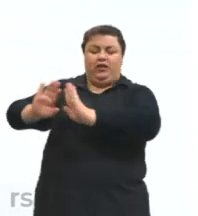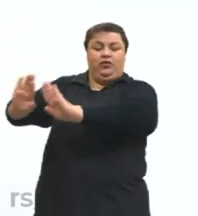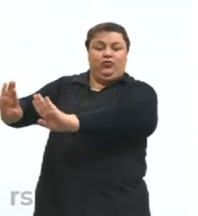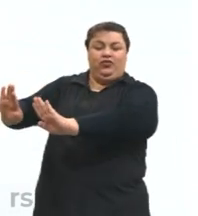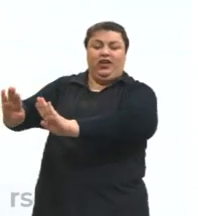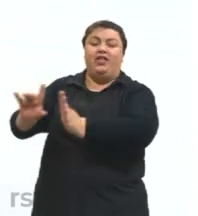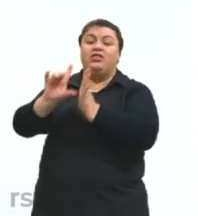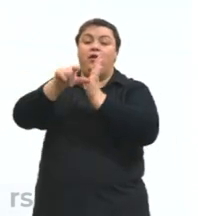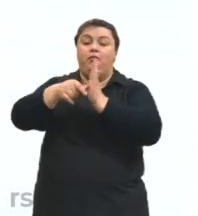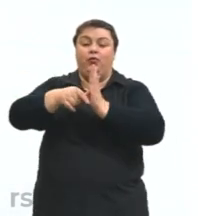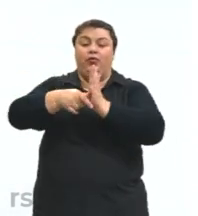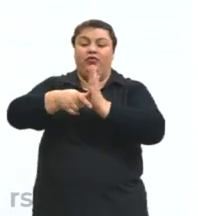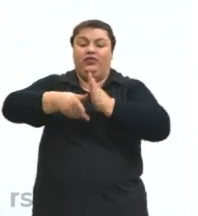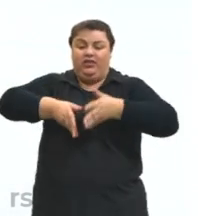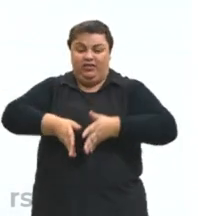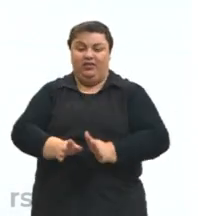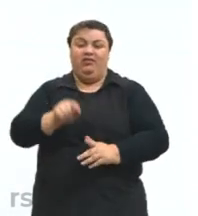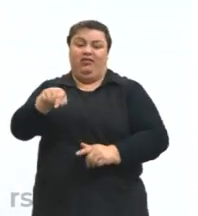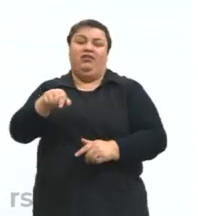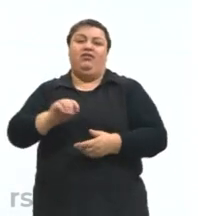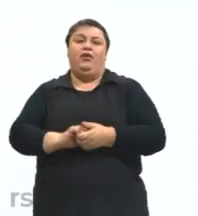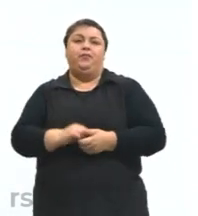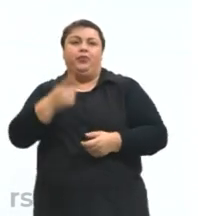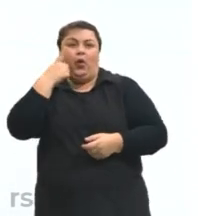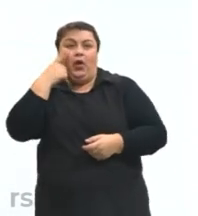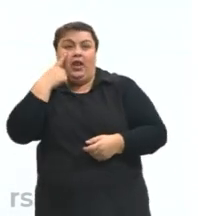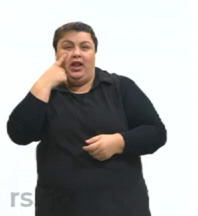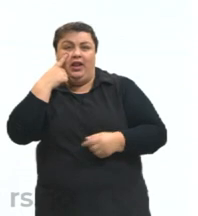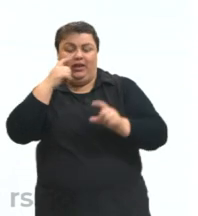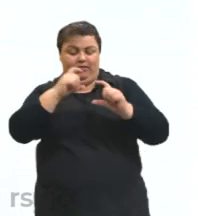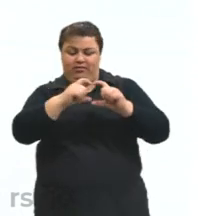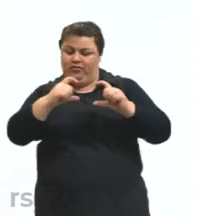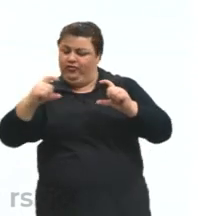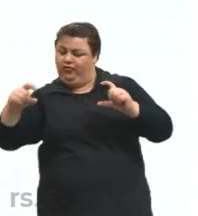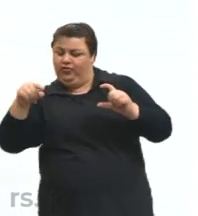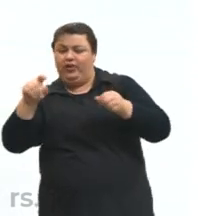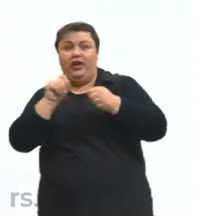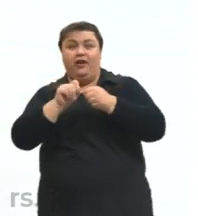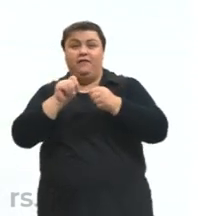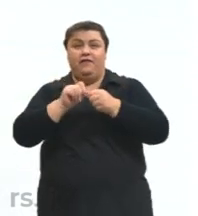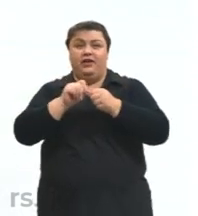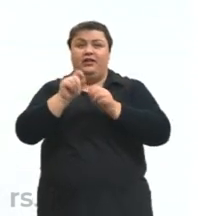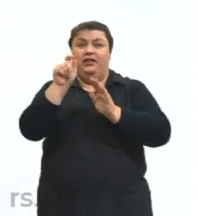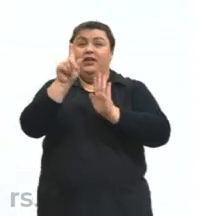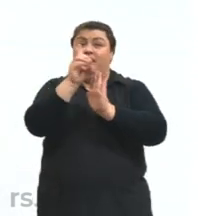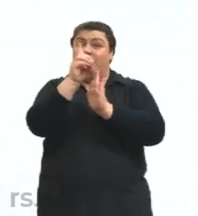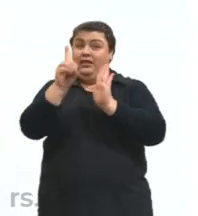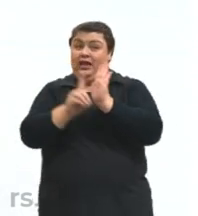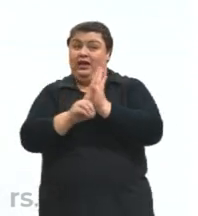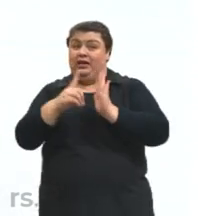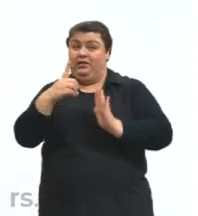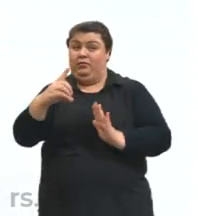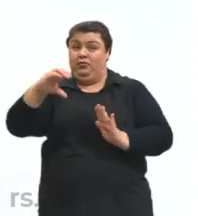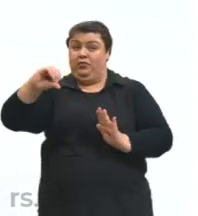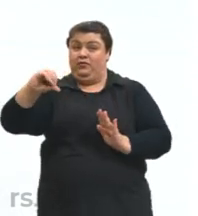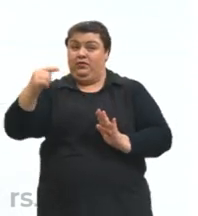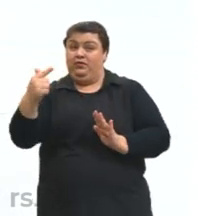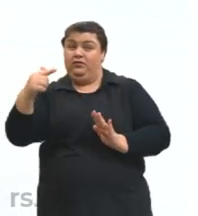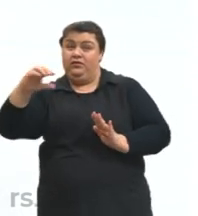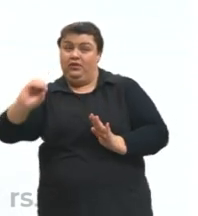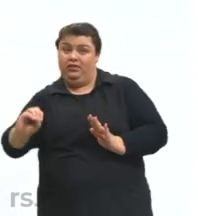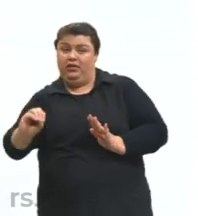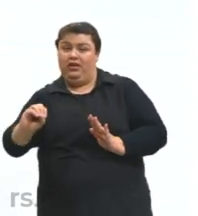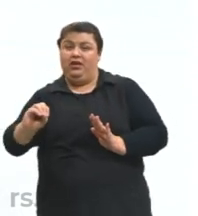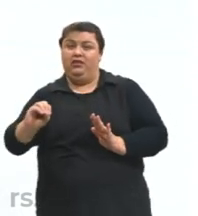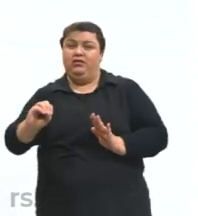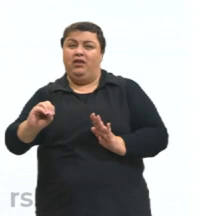Olhem ali o que que diz. Nessa tirinha produzida na década de 1970 e